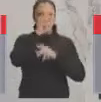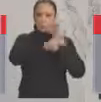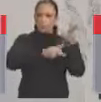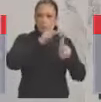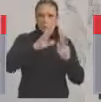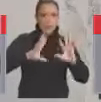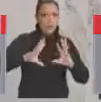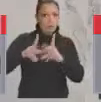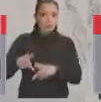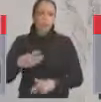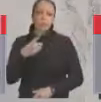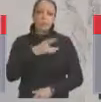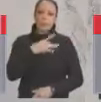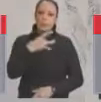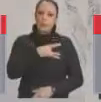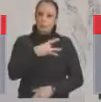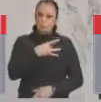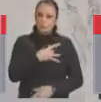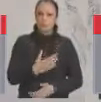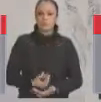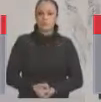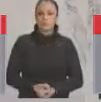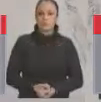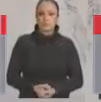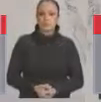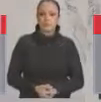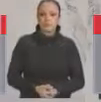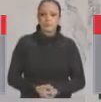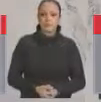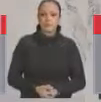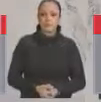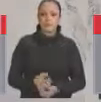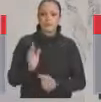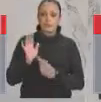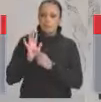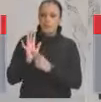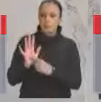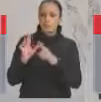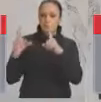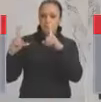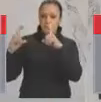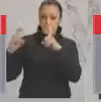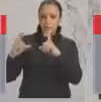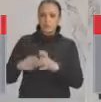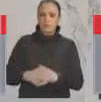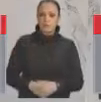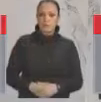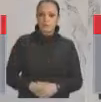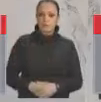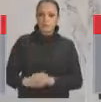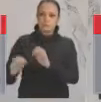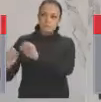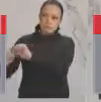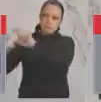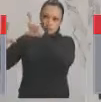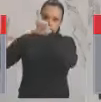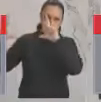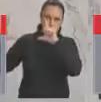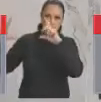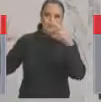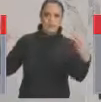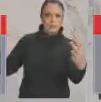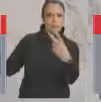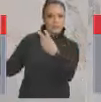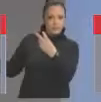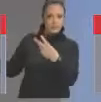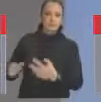por favor, que eu queria o pessoal da técnica que colocasse aqui para os deputados terem acesso a essa